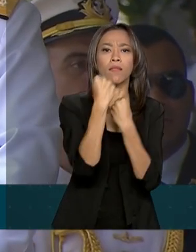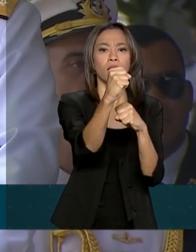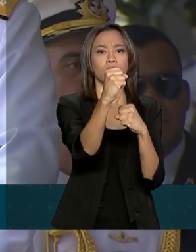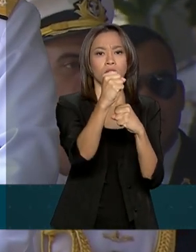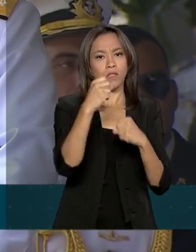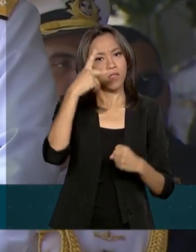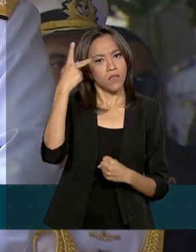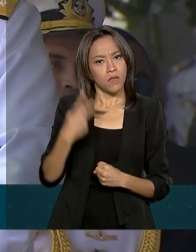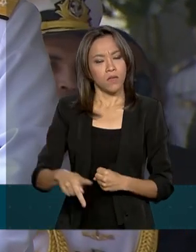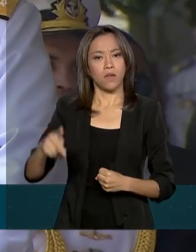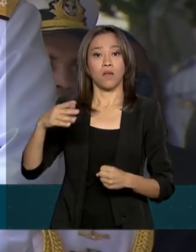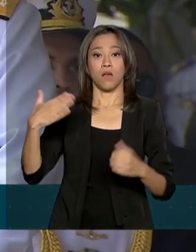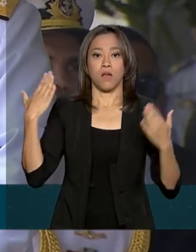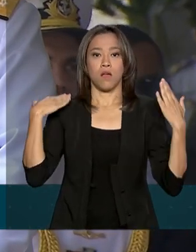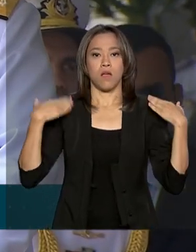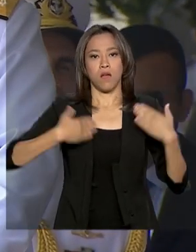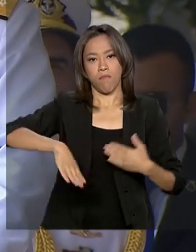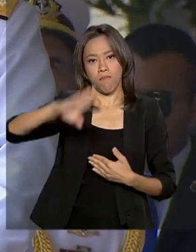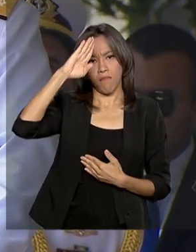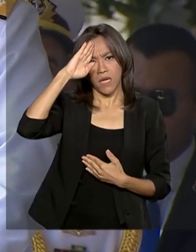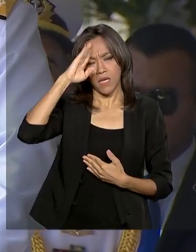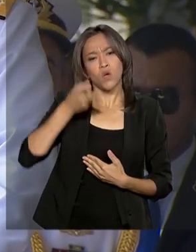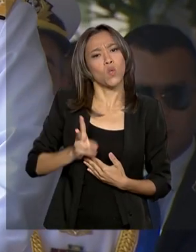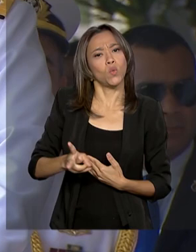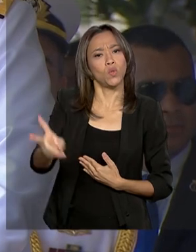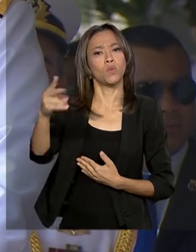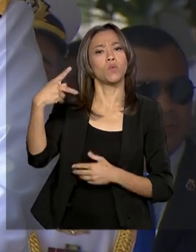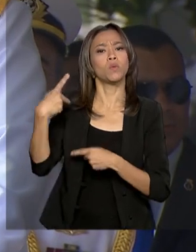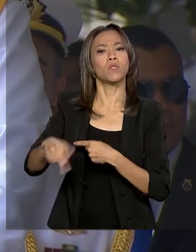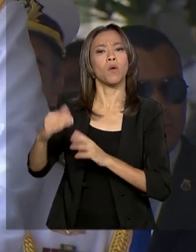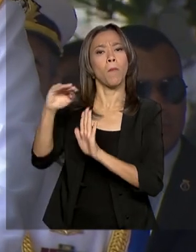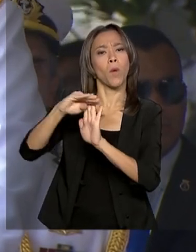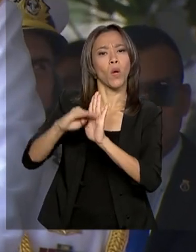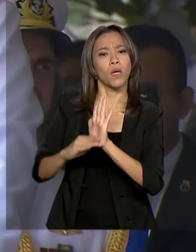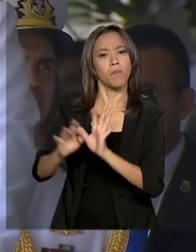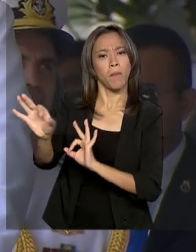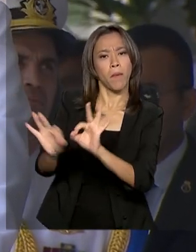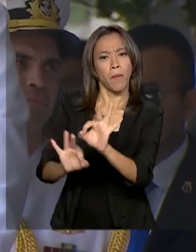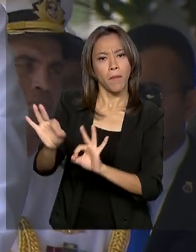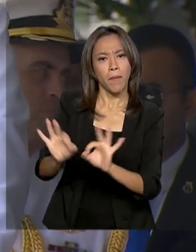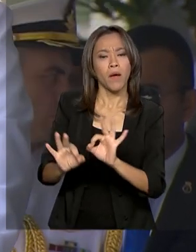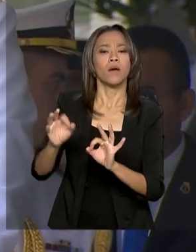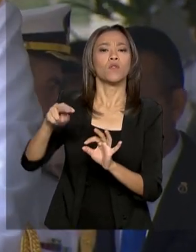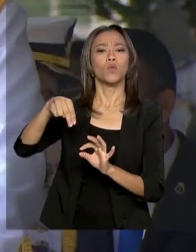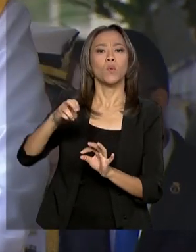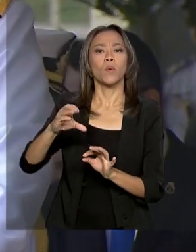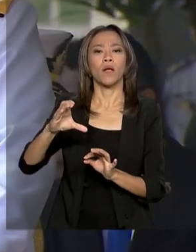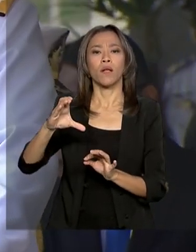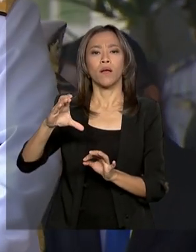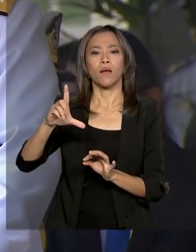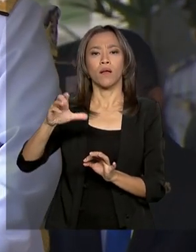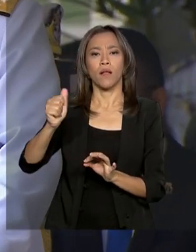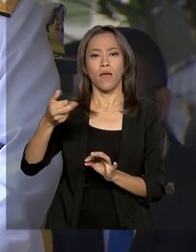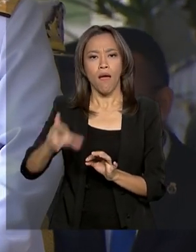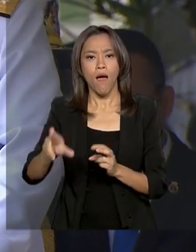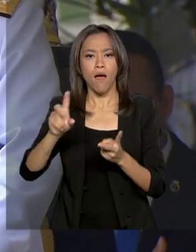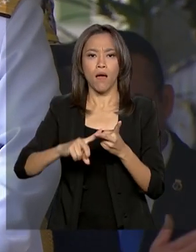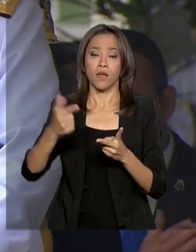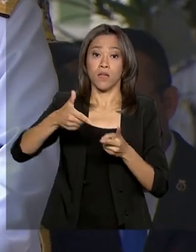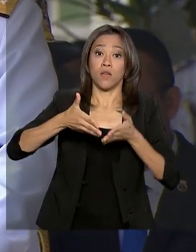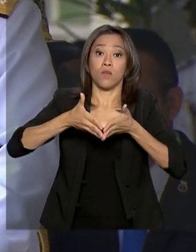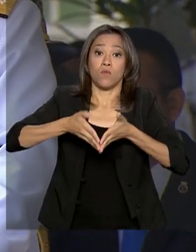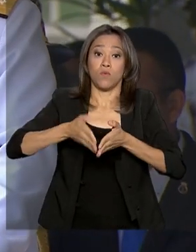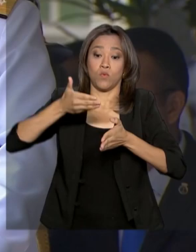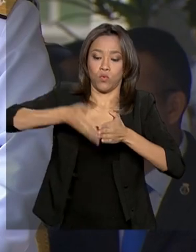instituição mantém firmes seus principais programas estratégicos. O programa nuclear da Marinha, o programa de desenvolvimento de submarinos, que